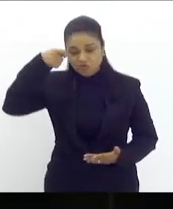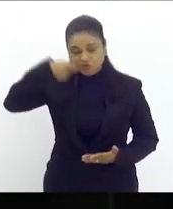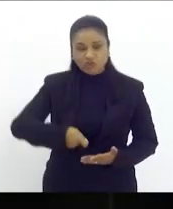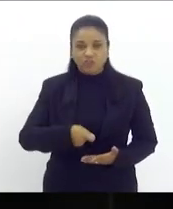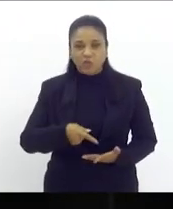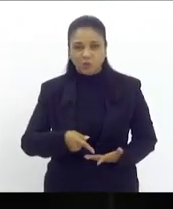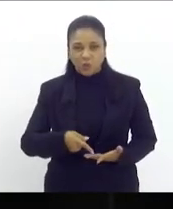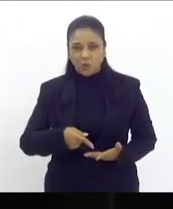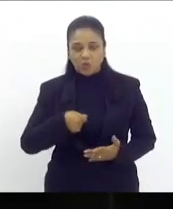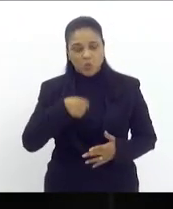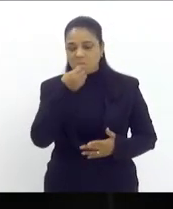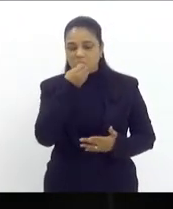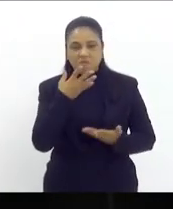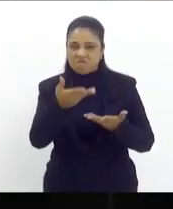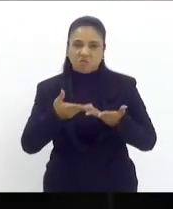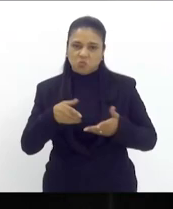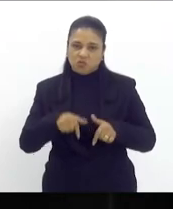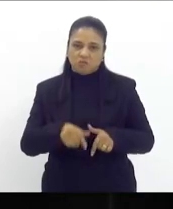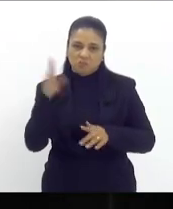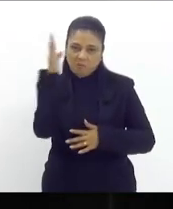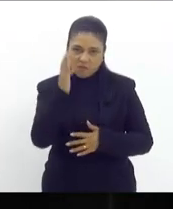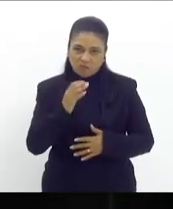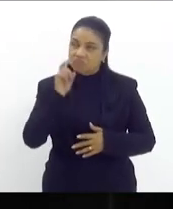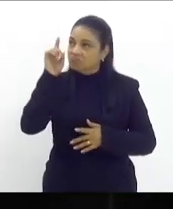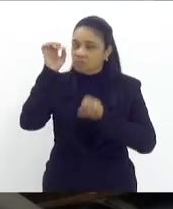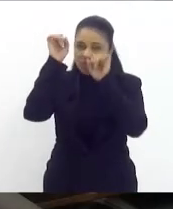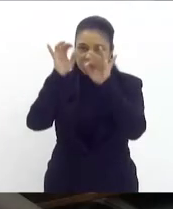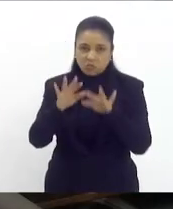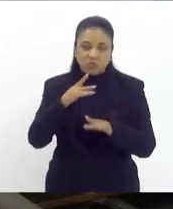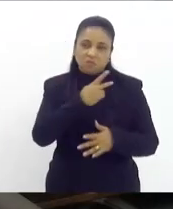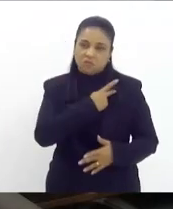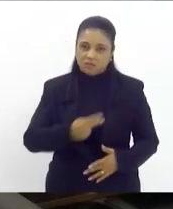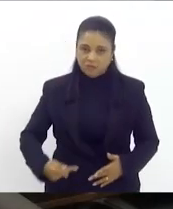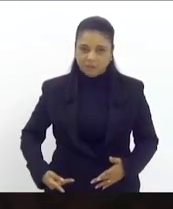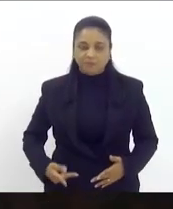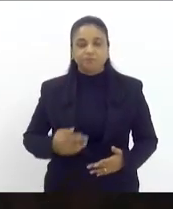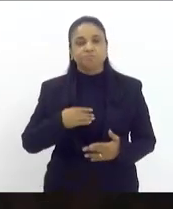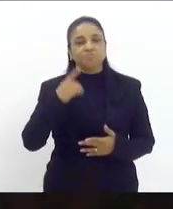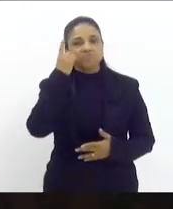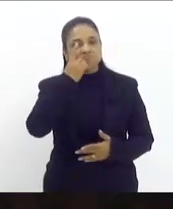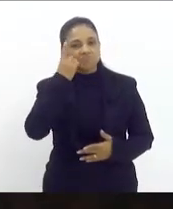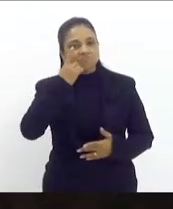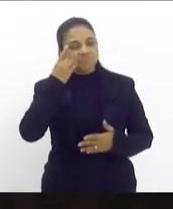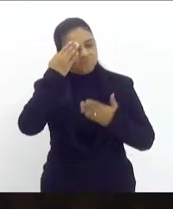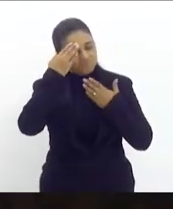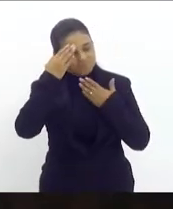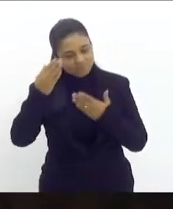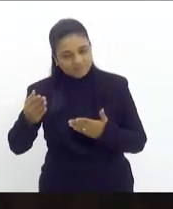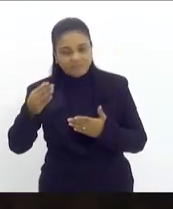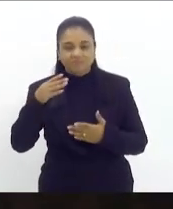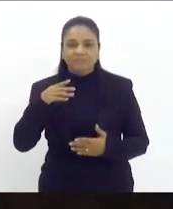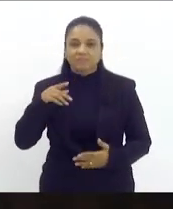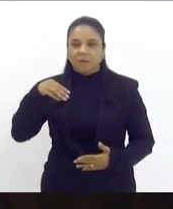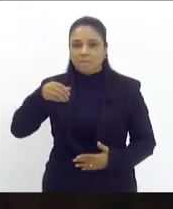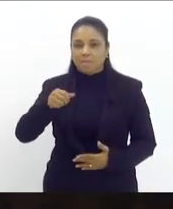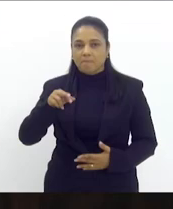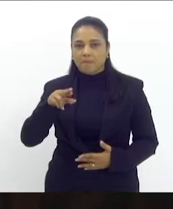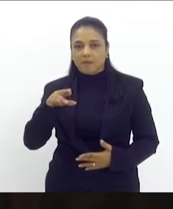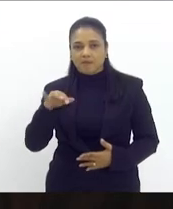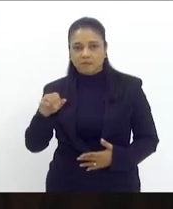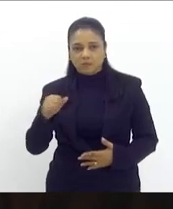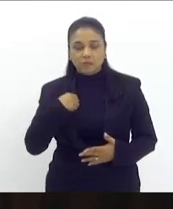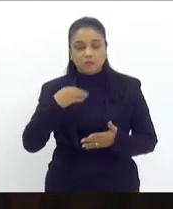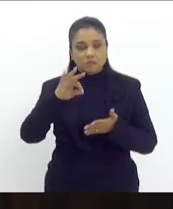que Deus nos abençoe muito obrigado senhor presidente obrigado deputado Márcio Gualberto próximo orador